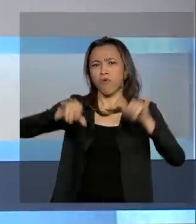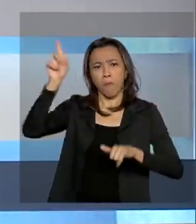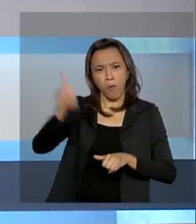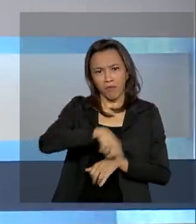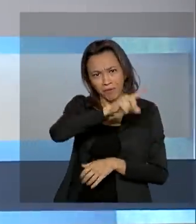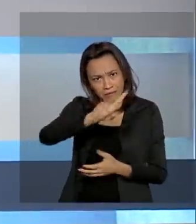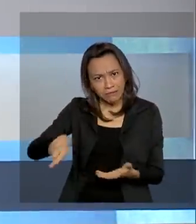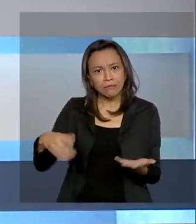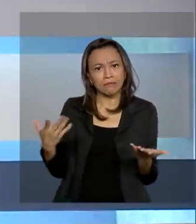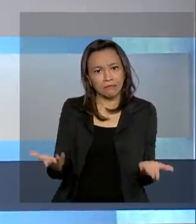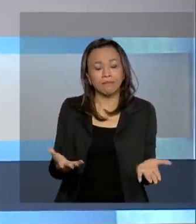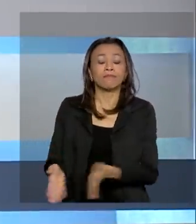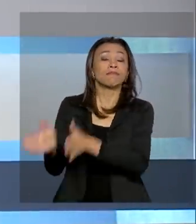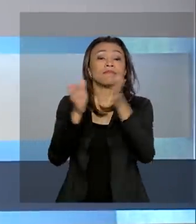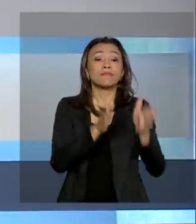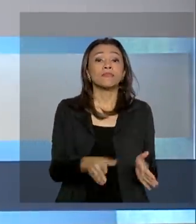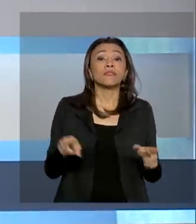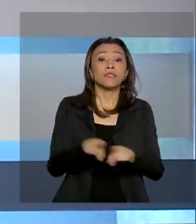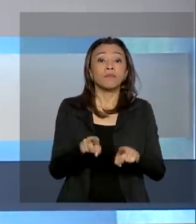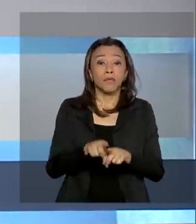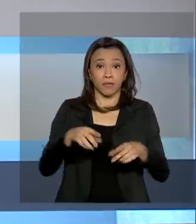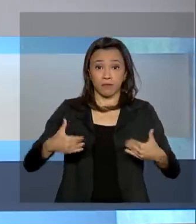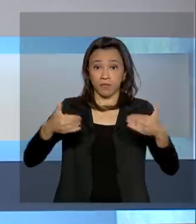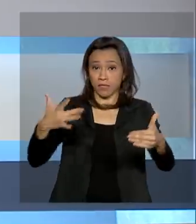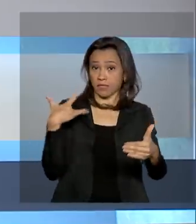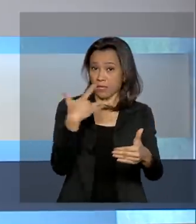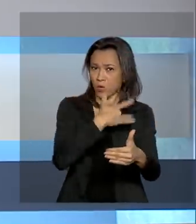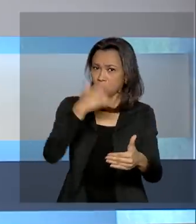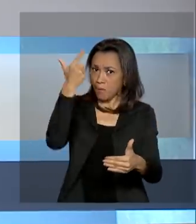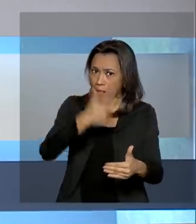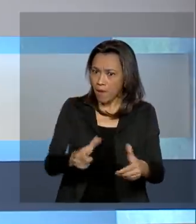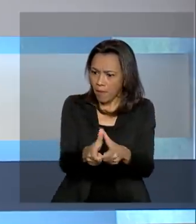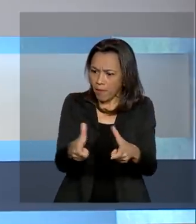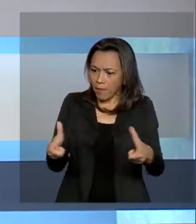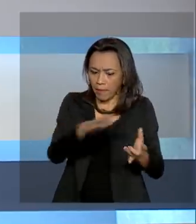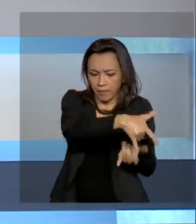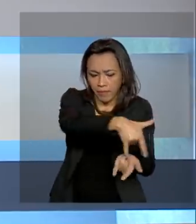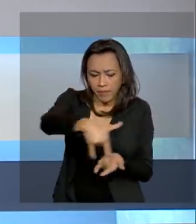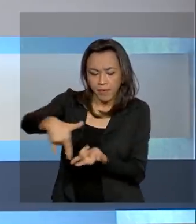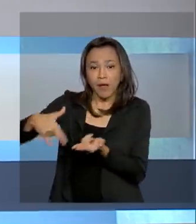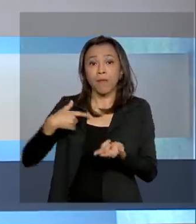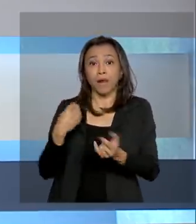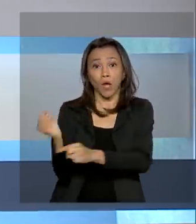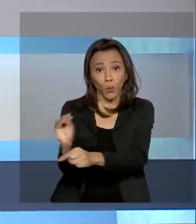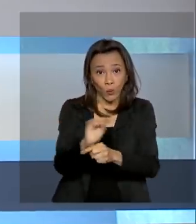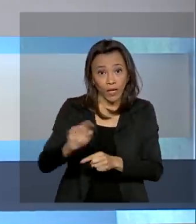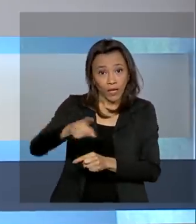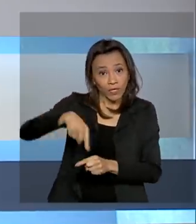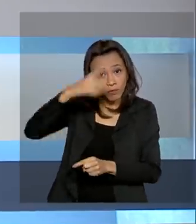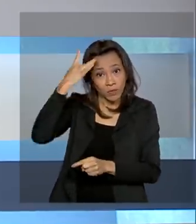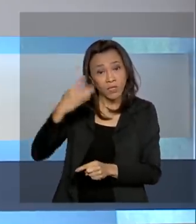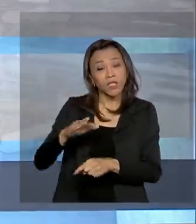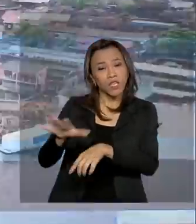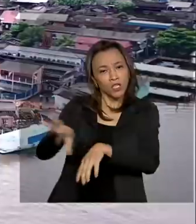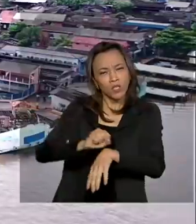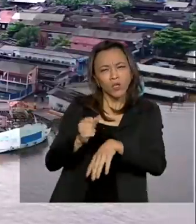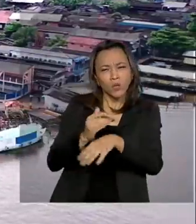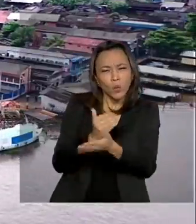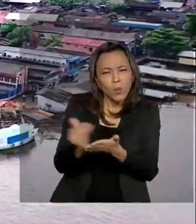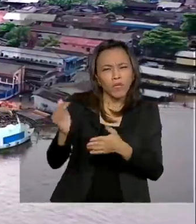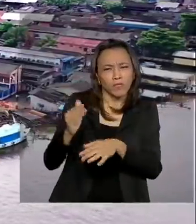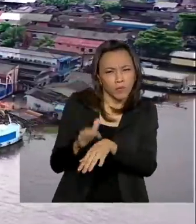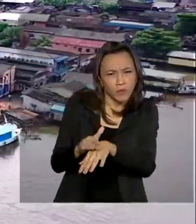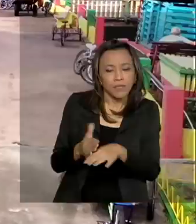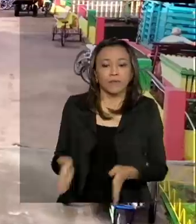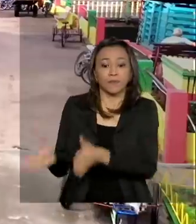E veja também, o Ministério da Saúde habilita mais leitos para cuidar de pacientes em estágio inicial da doença. E a